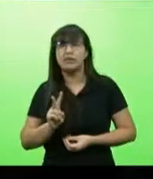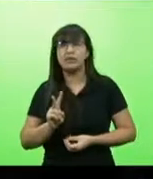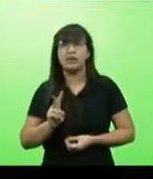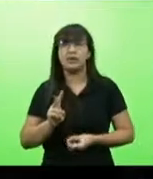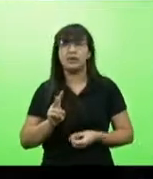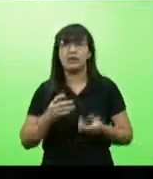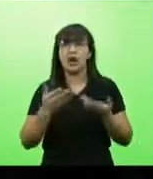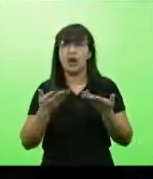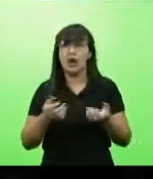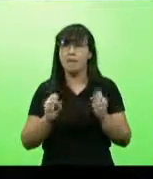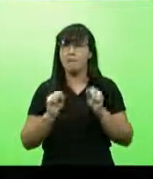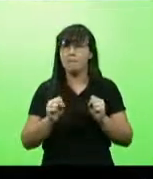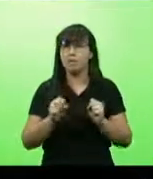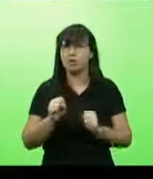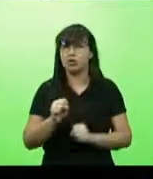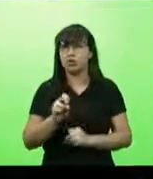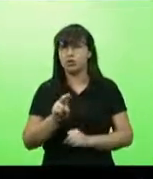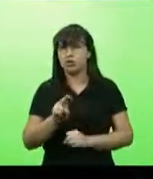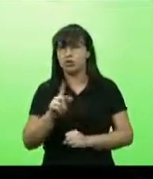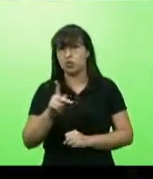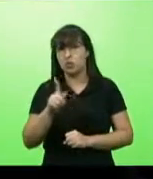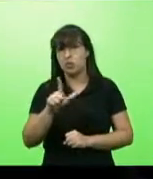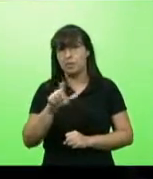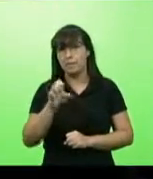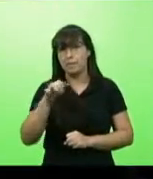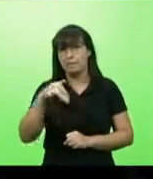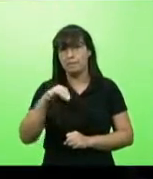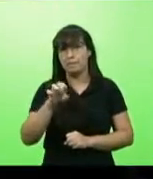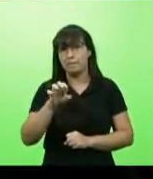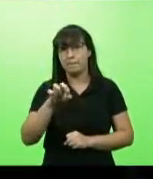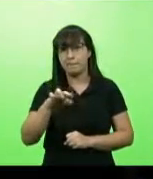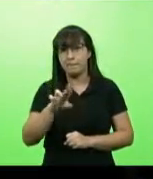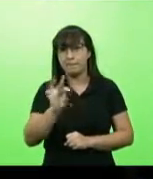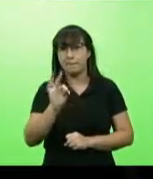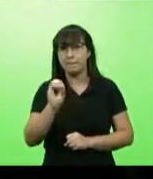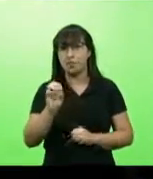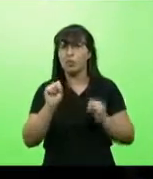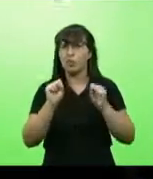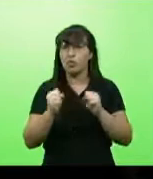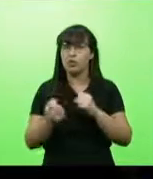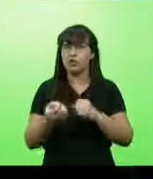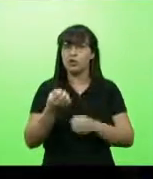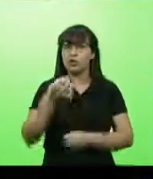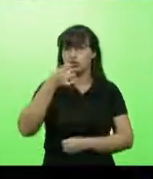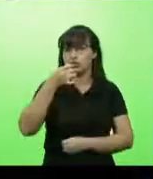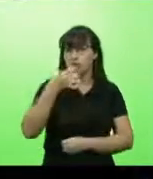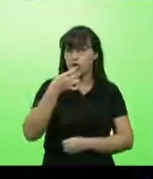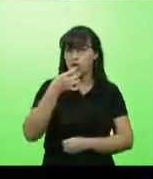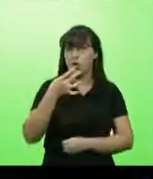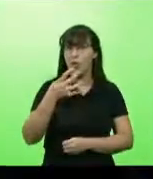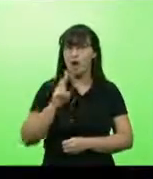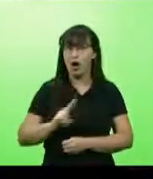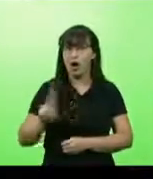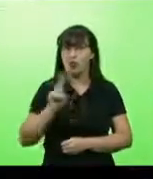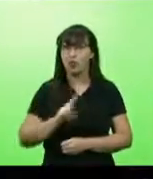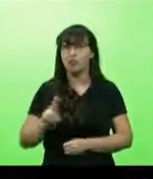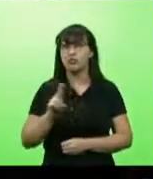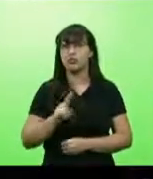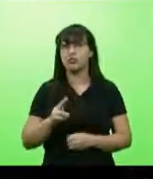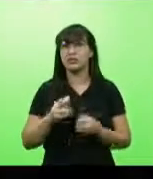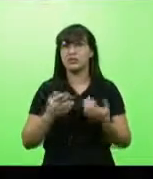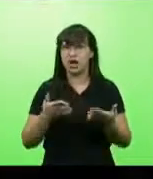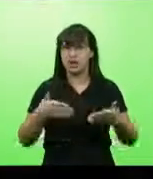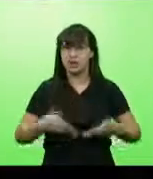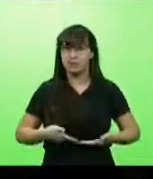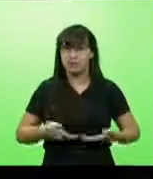possam blindar em relação a essa Covid que está mais pesada, está mais forte,